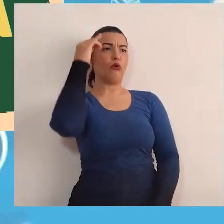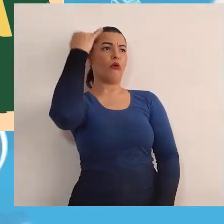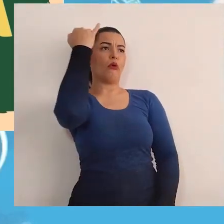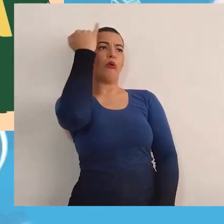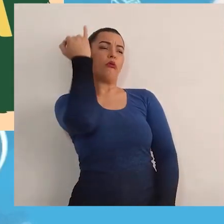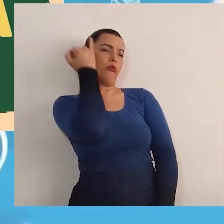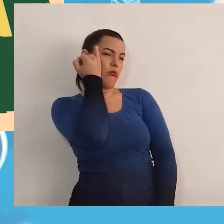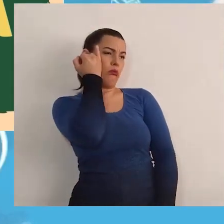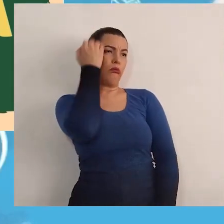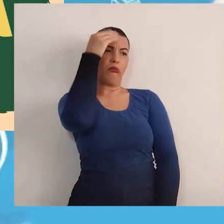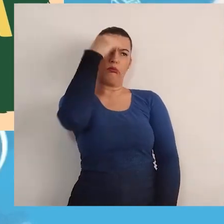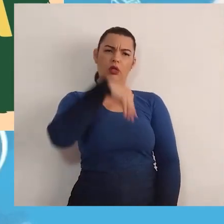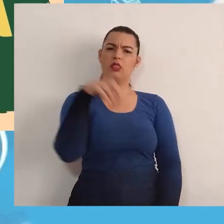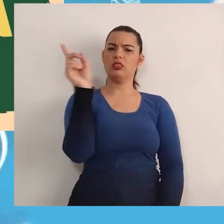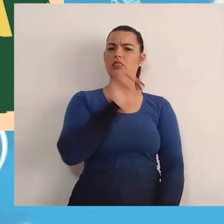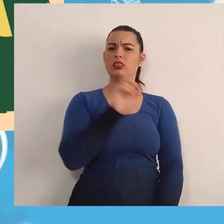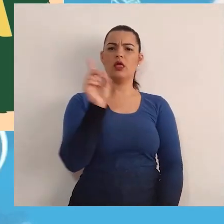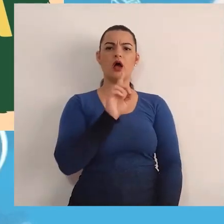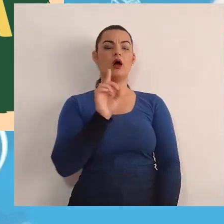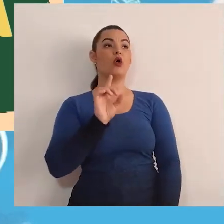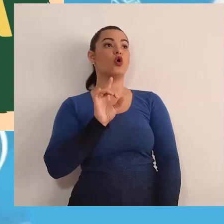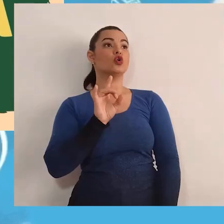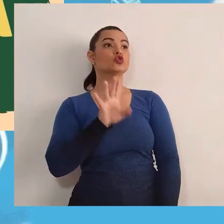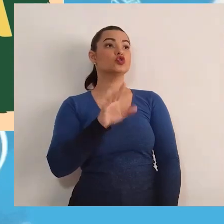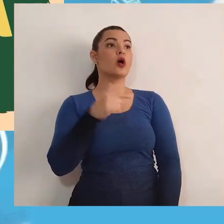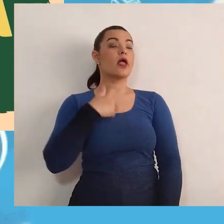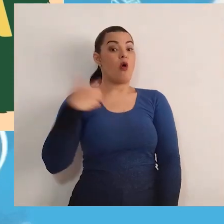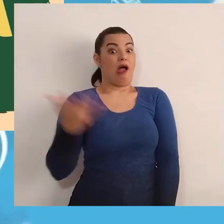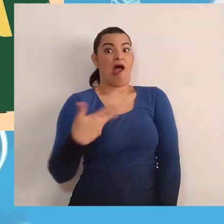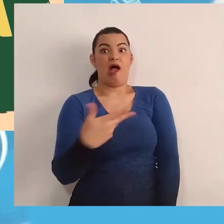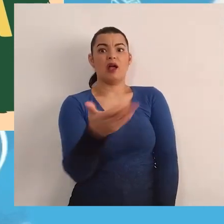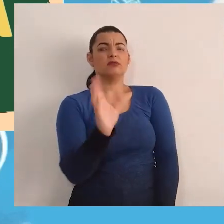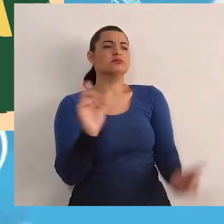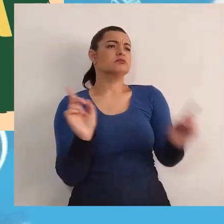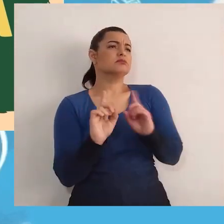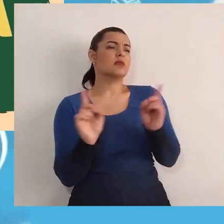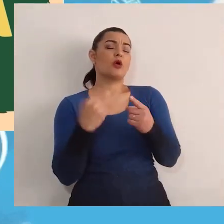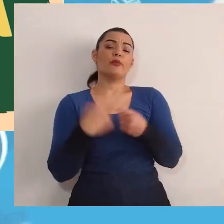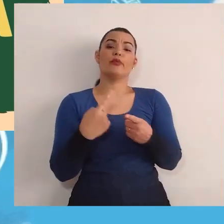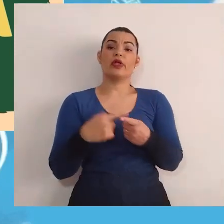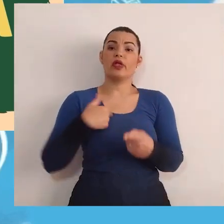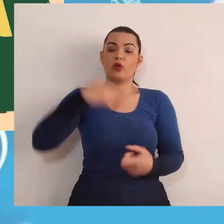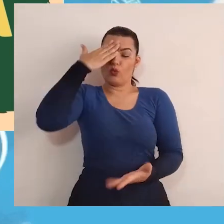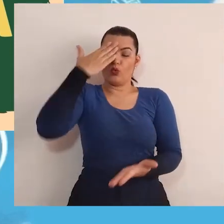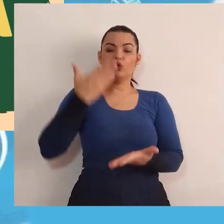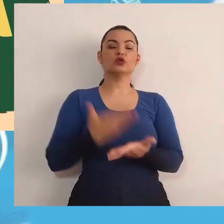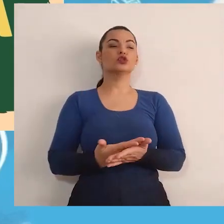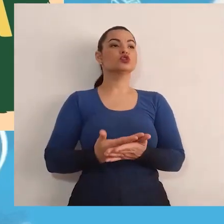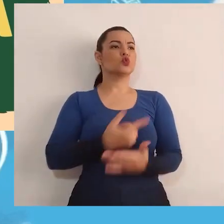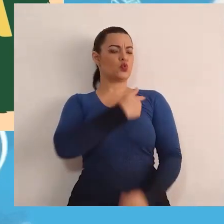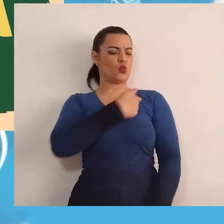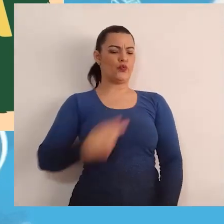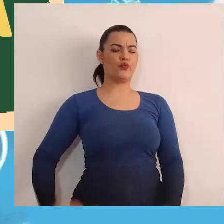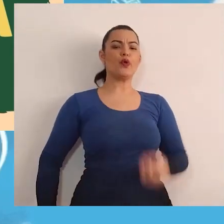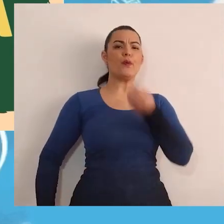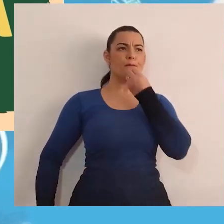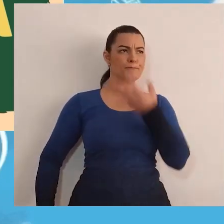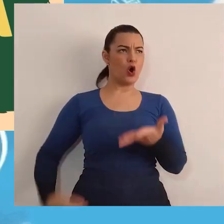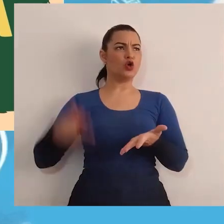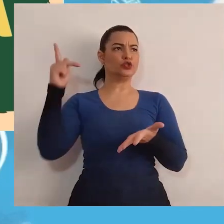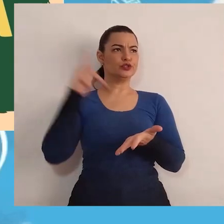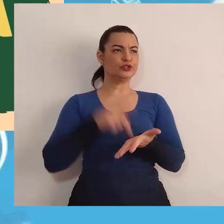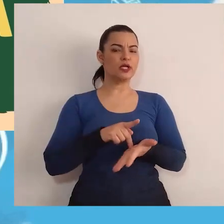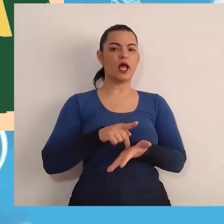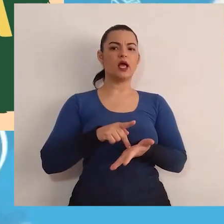não tenho nada! Apenas eu não me apresso! Porque eu acredito que um bom governo não se